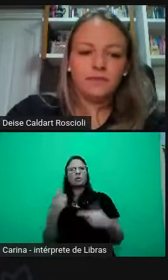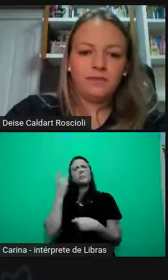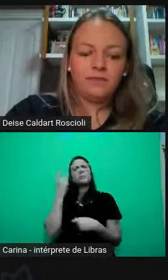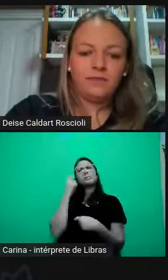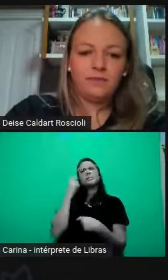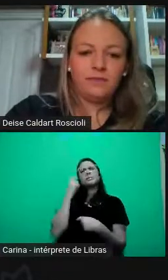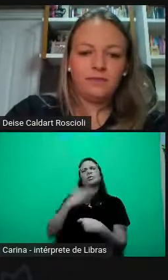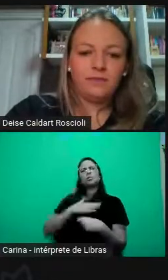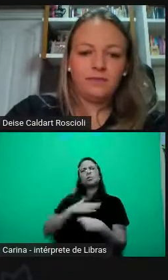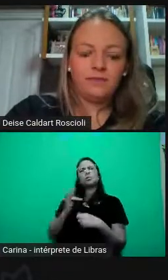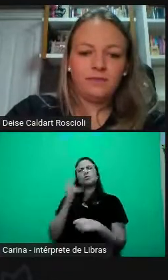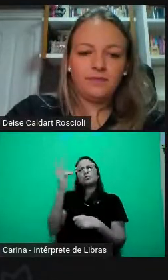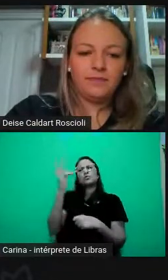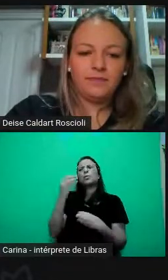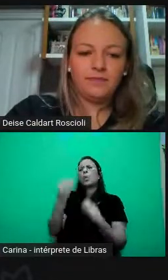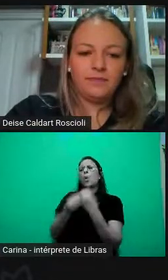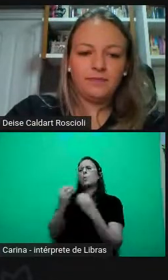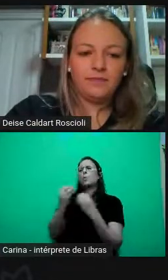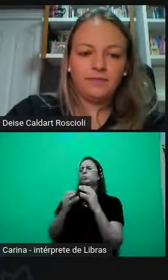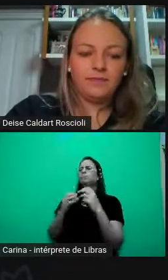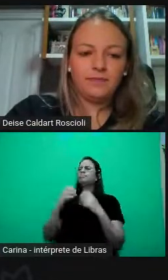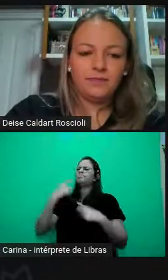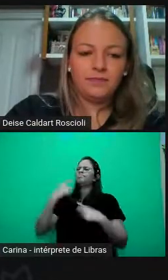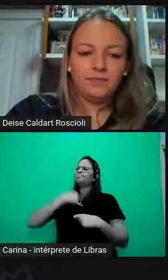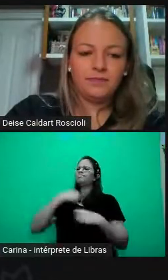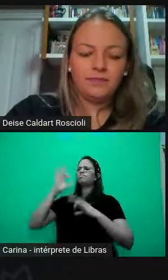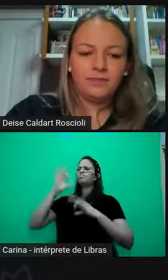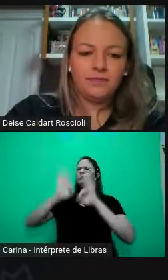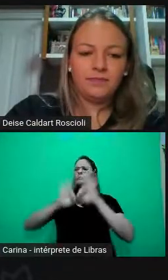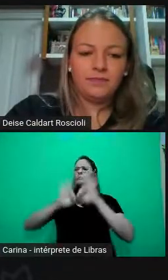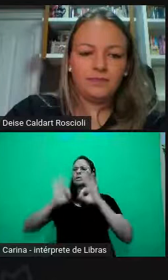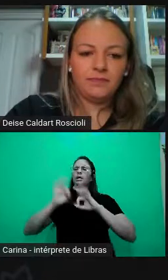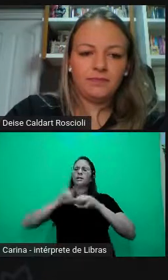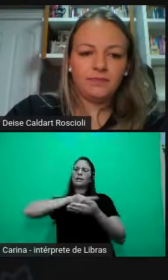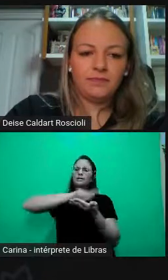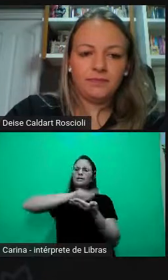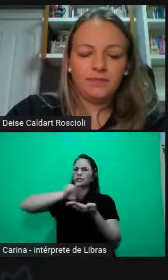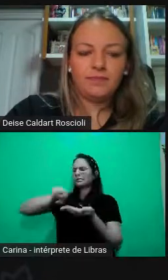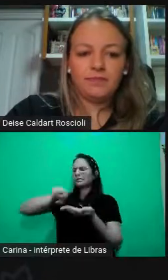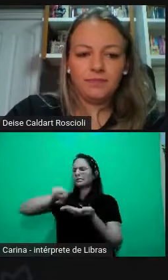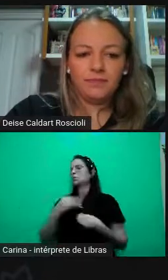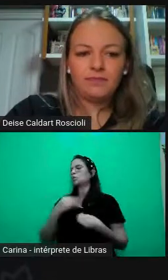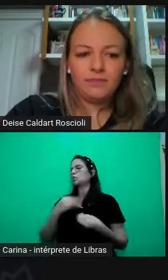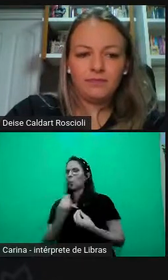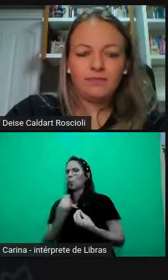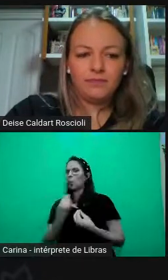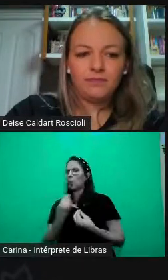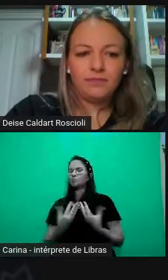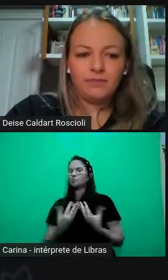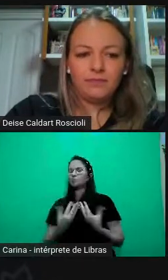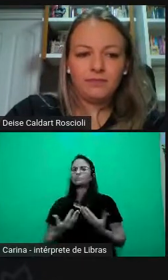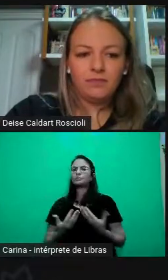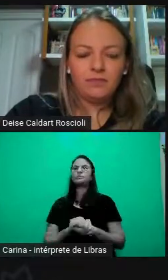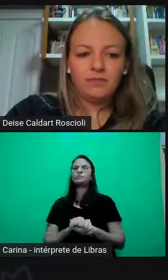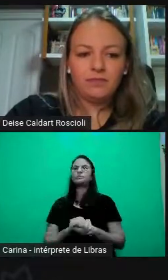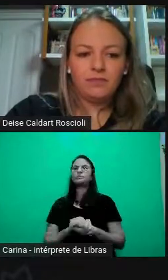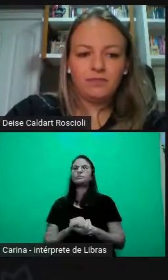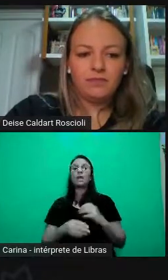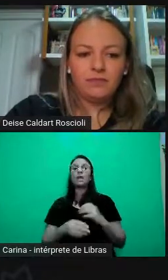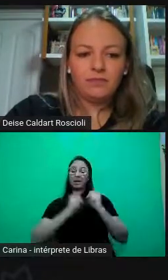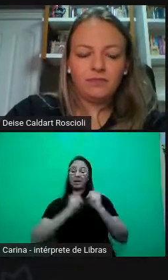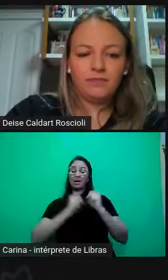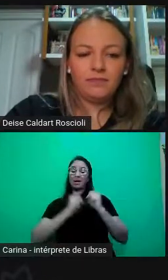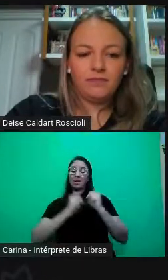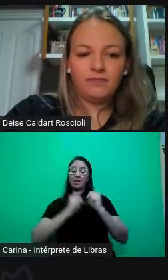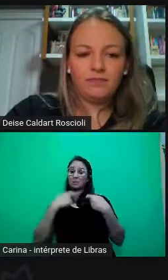diversidade pode me trazer vantagens, isso falando de uma forma bem gerencial. Gente, as organizações precisam de